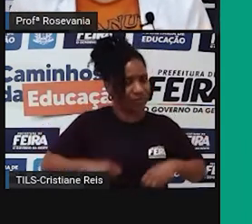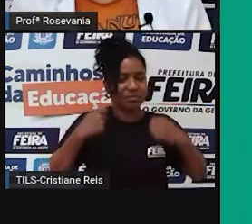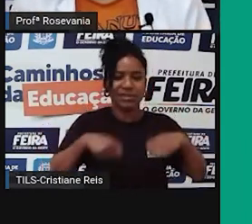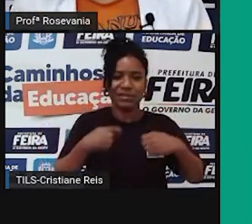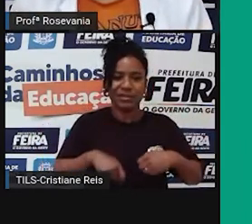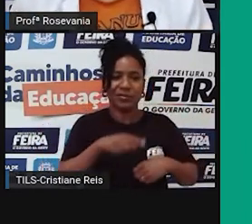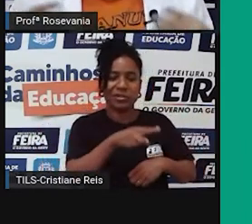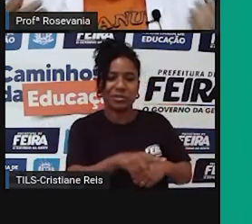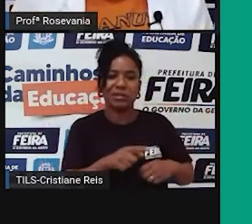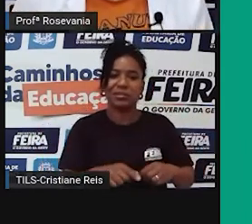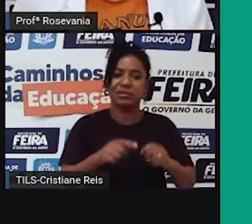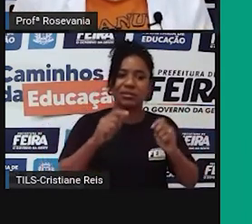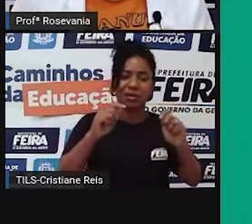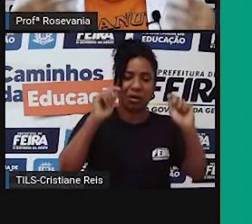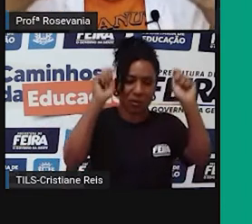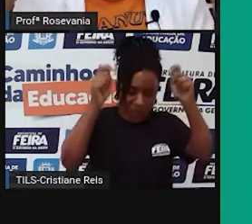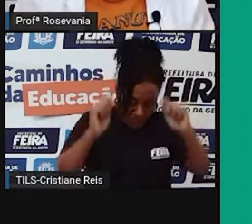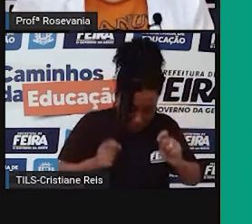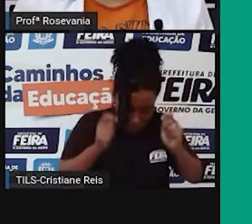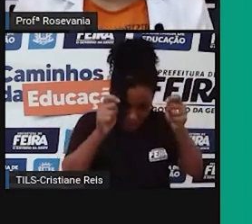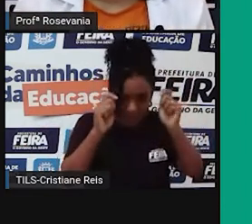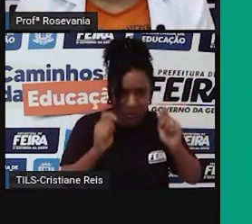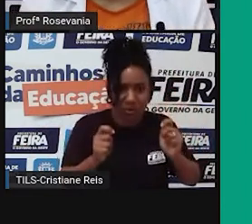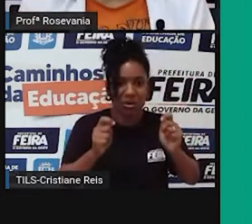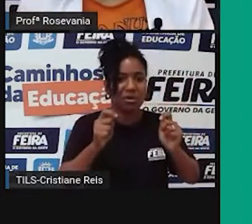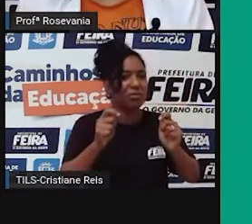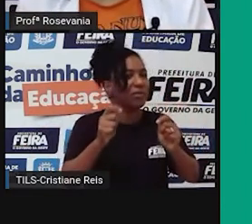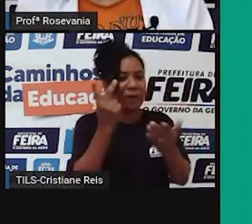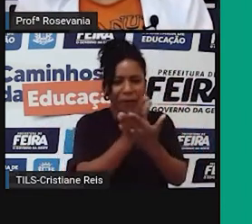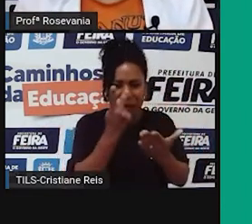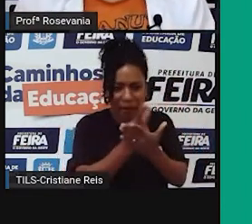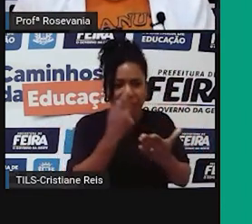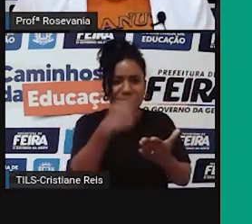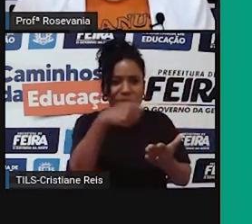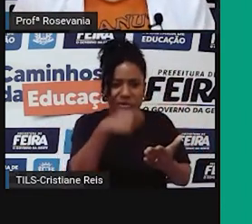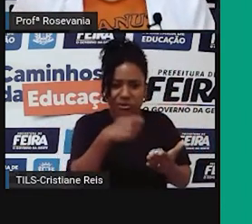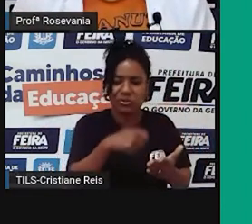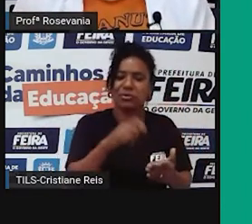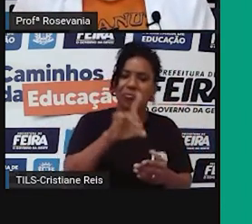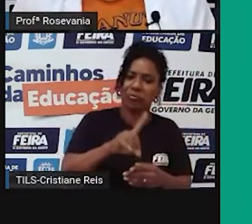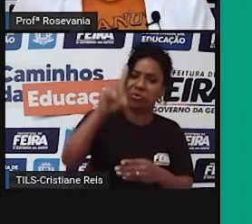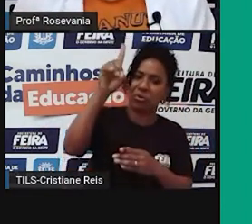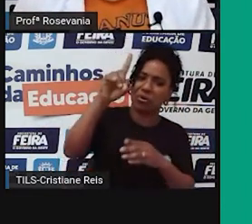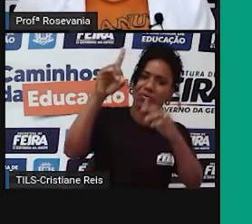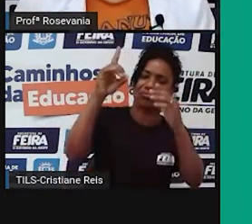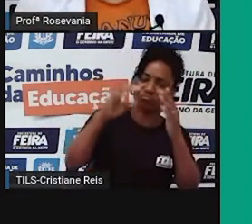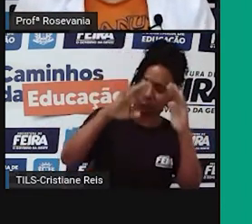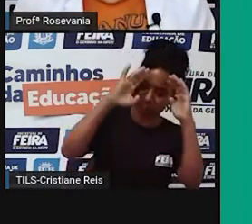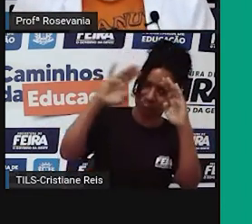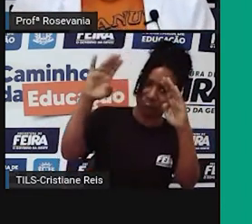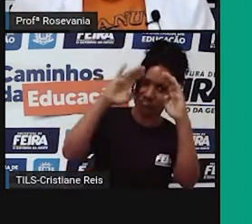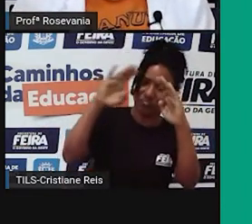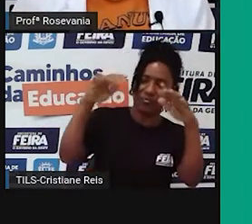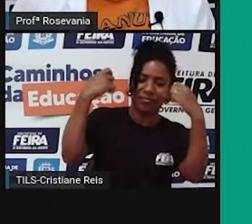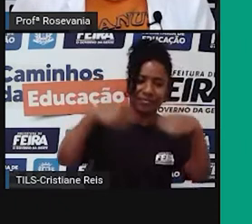coisas pagãs, que eles deveriam, né, cultuar um determinado deus. E assim, excessivamente, foi passando e foi tendo essa